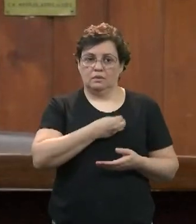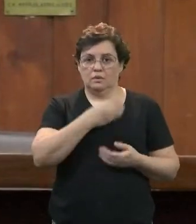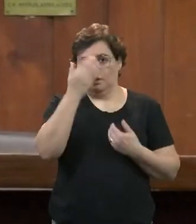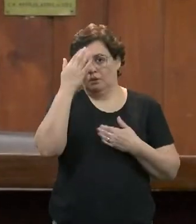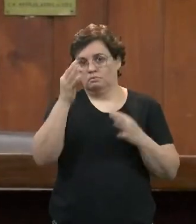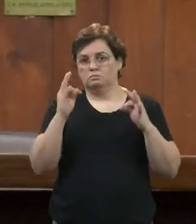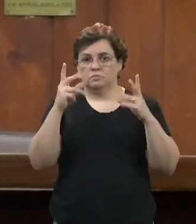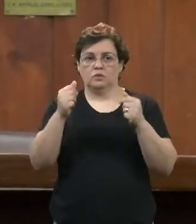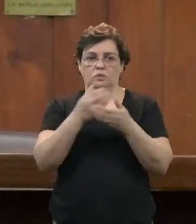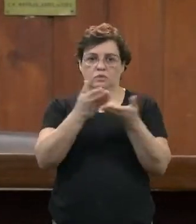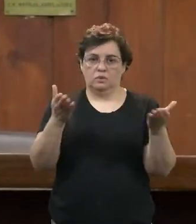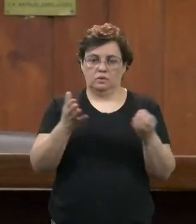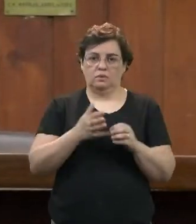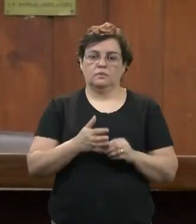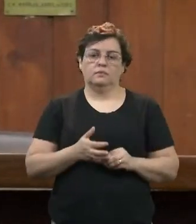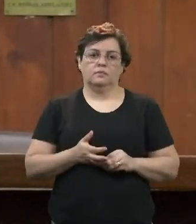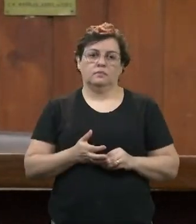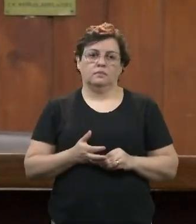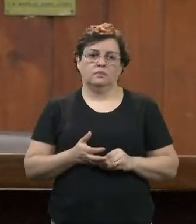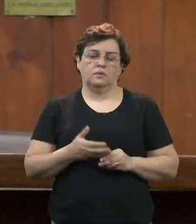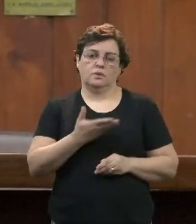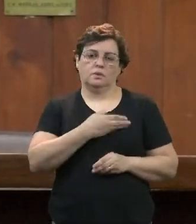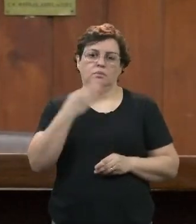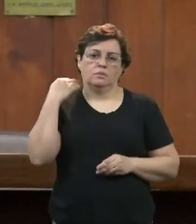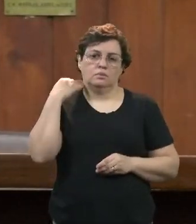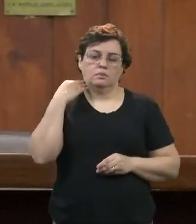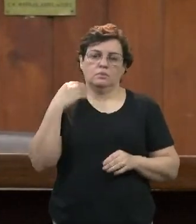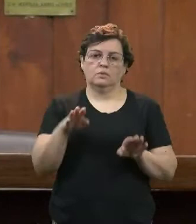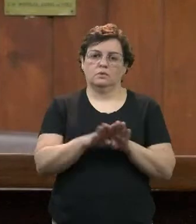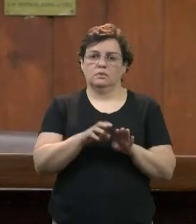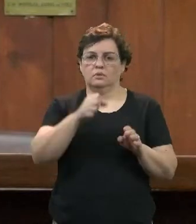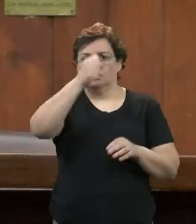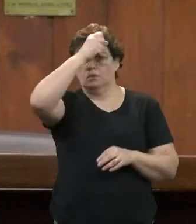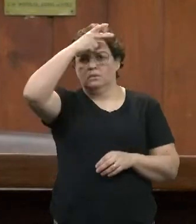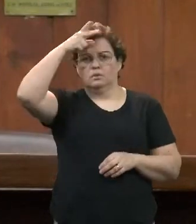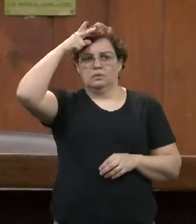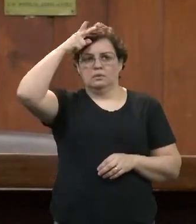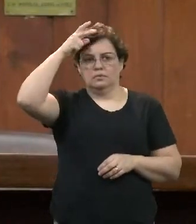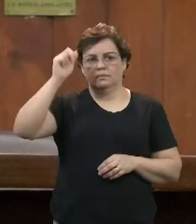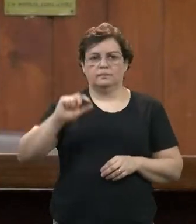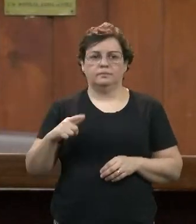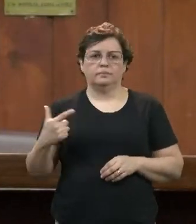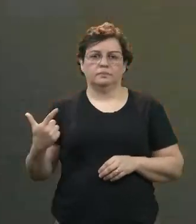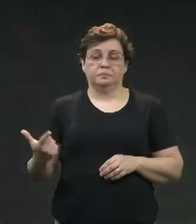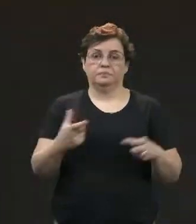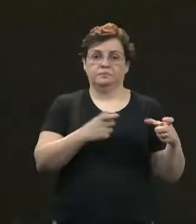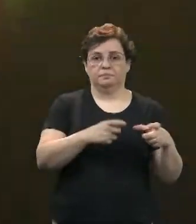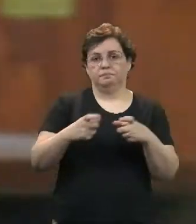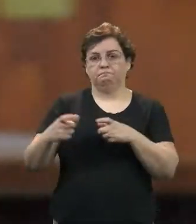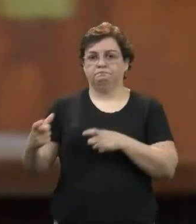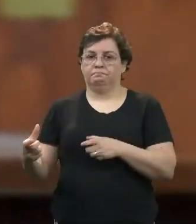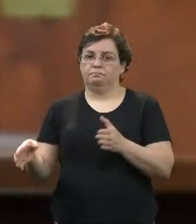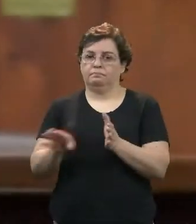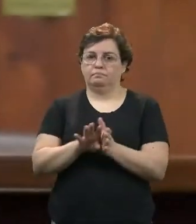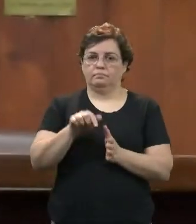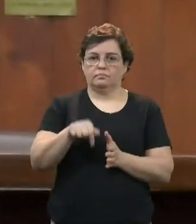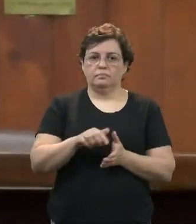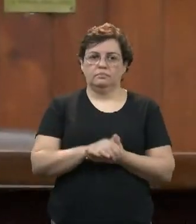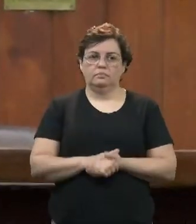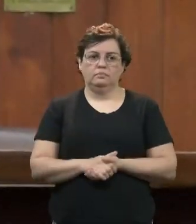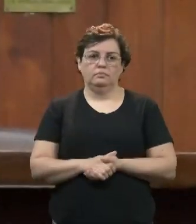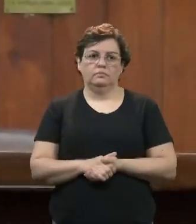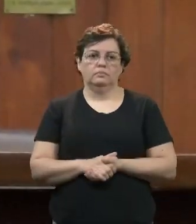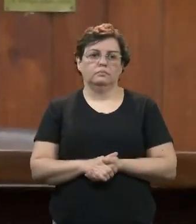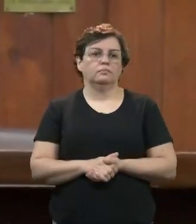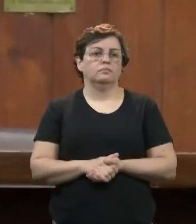online, os demais colegas dos bancos, da Prefeitura, as demais entidades presentes. E,